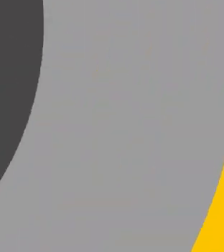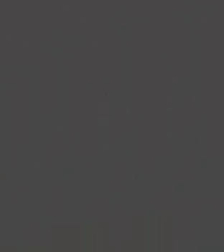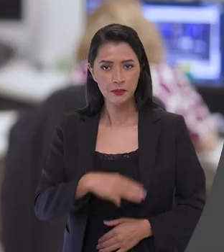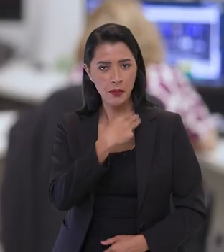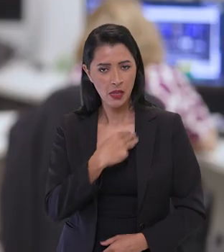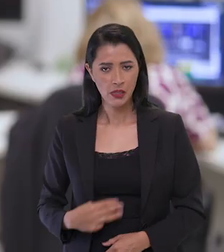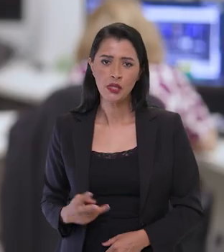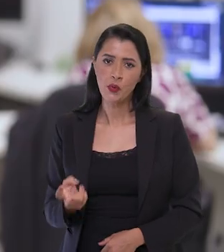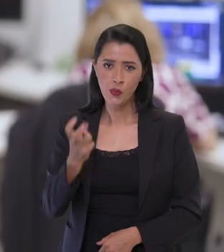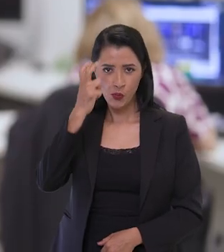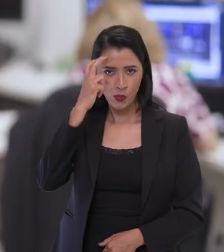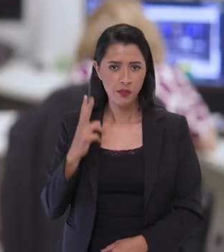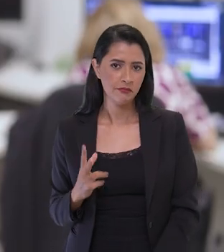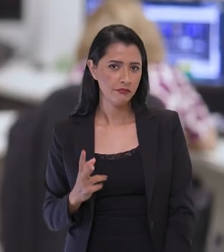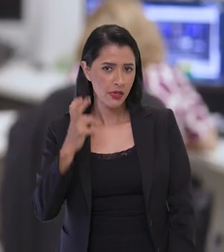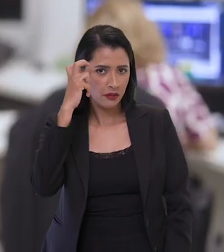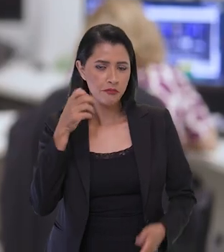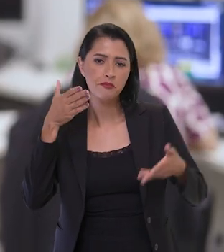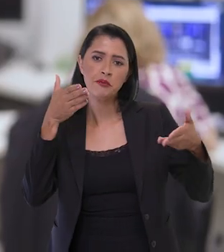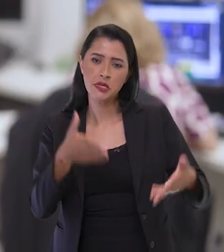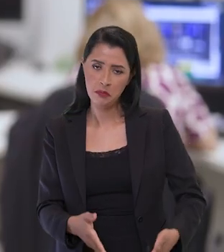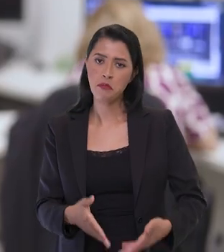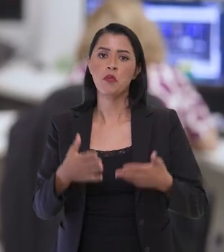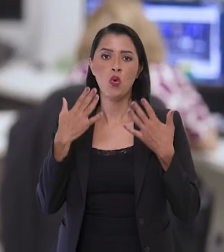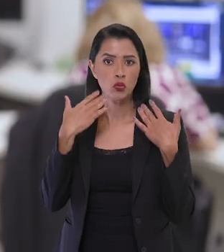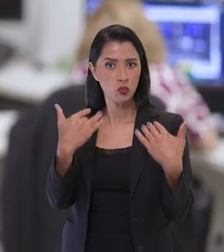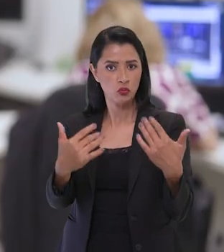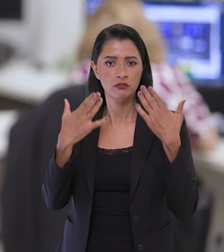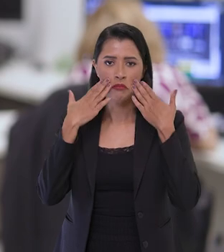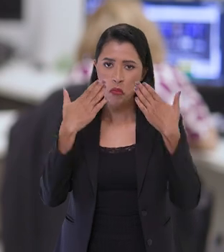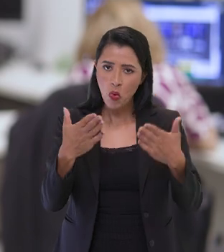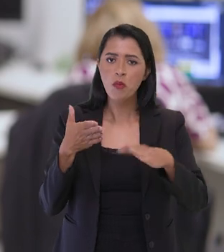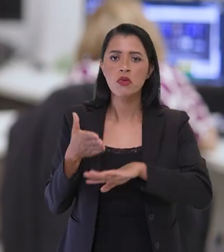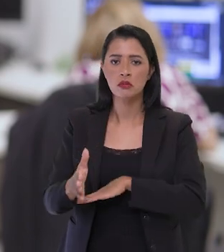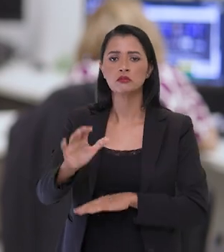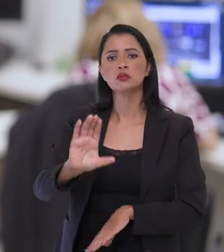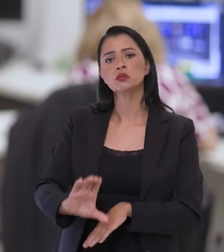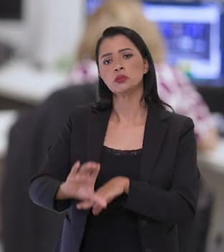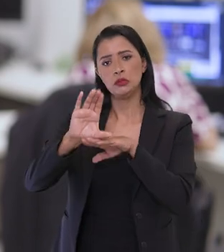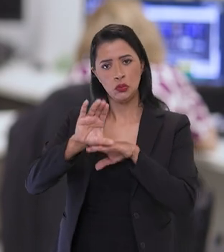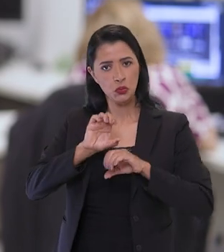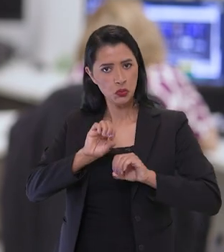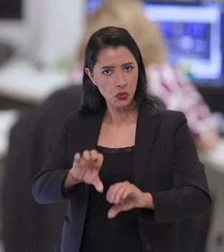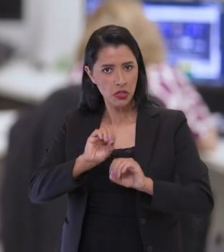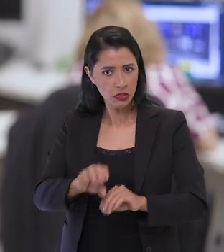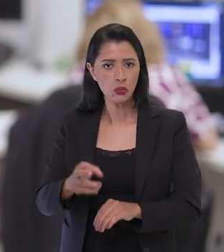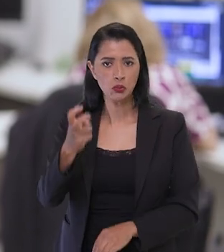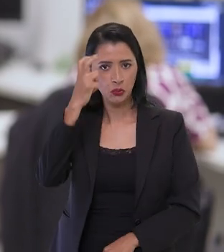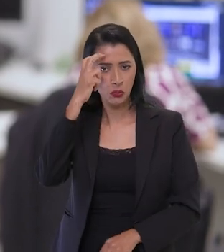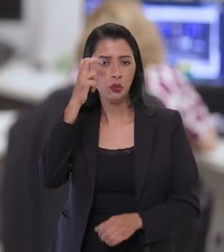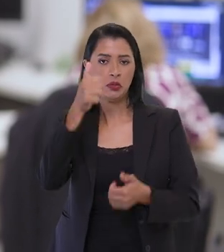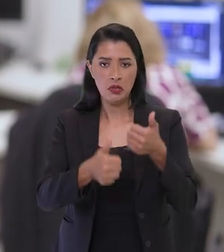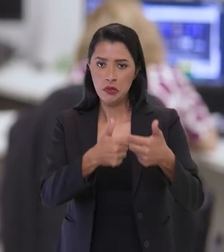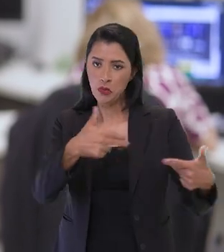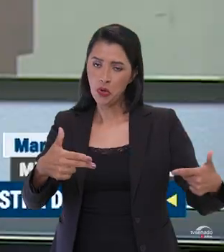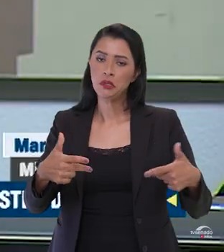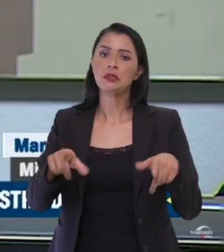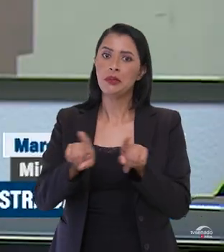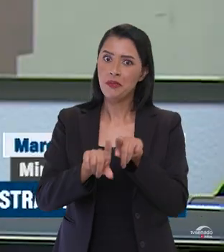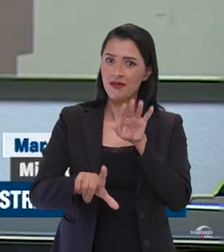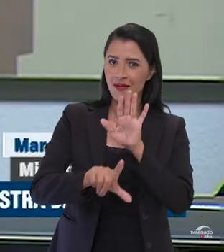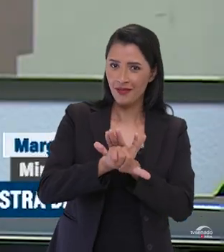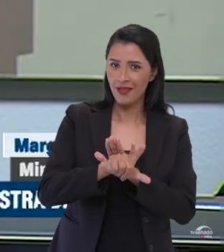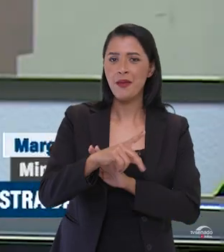definidos. E a ministra da Cultura, Margarete Menezes, participou de uma audiência pública na Comissão de Educação, Cultura e Esporte.